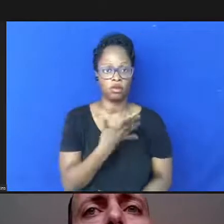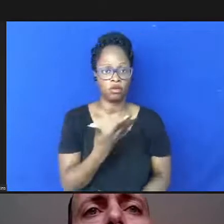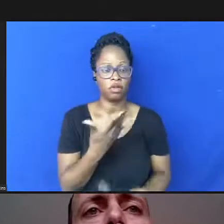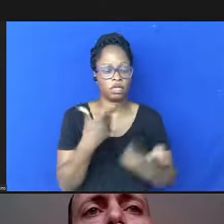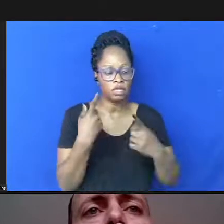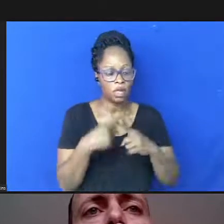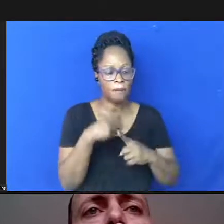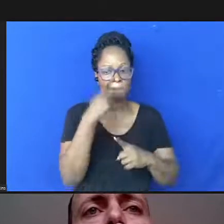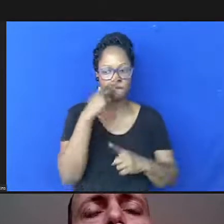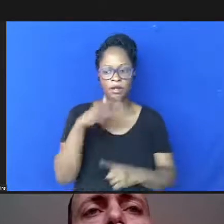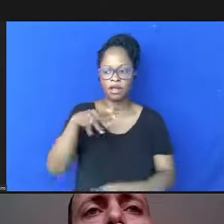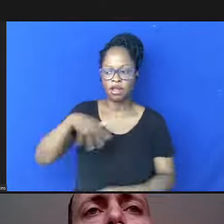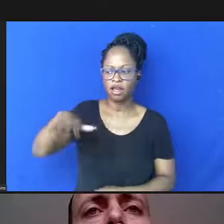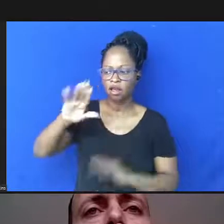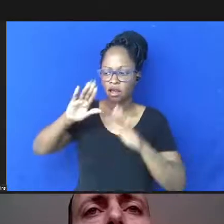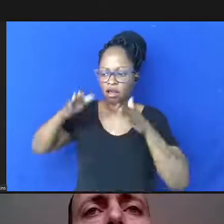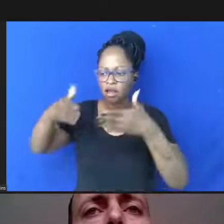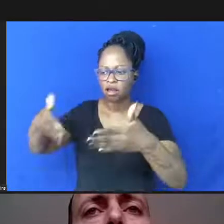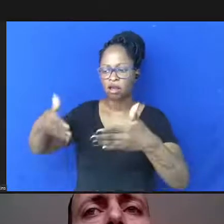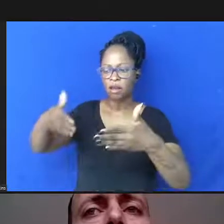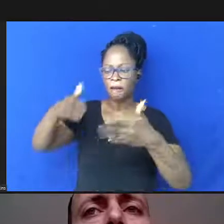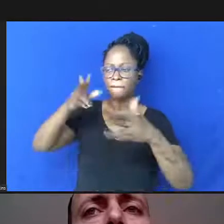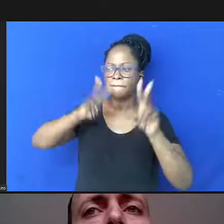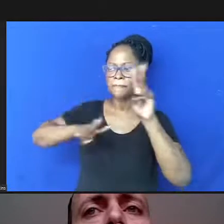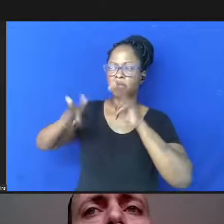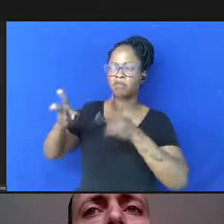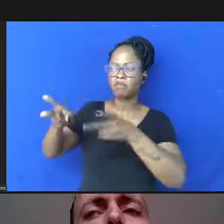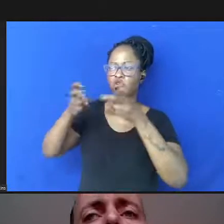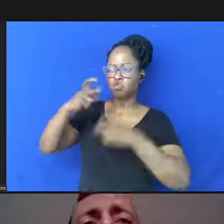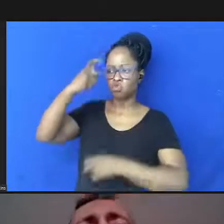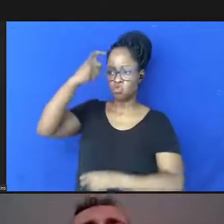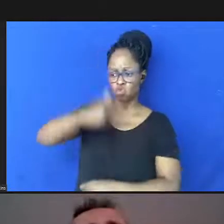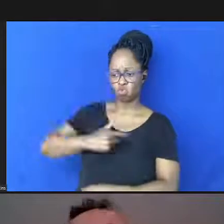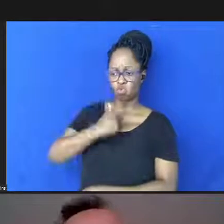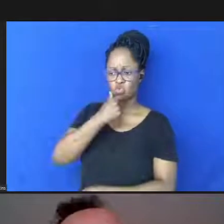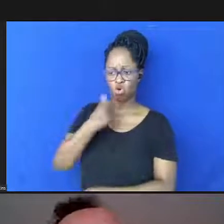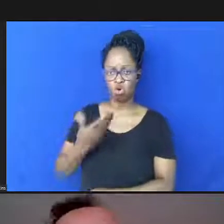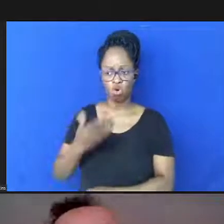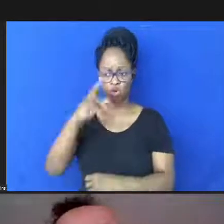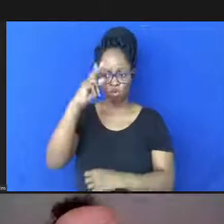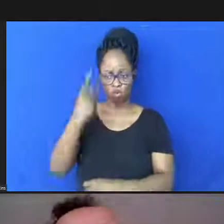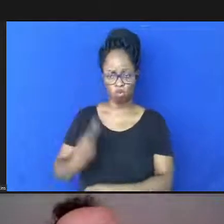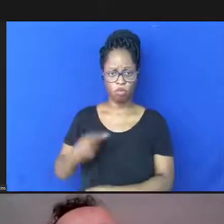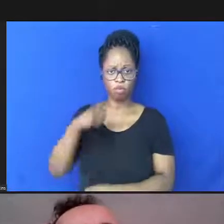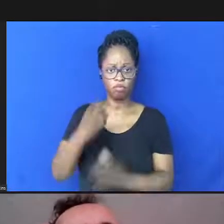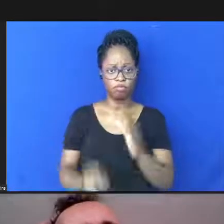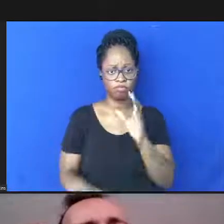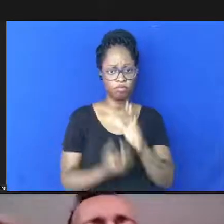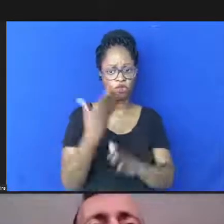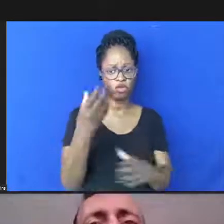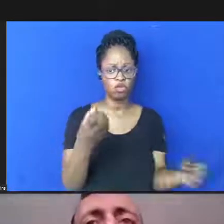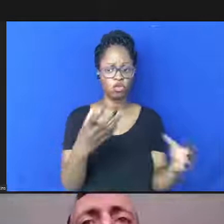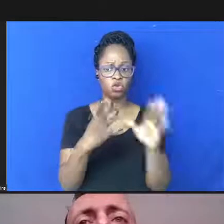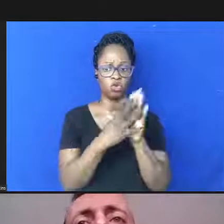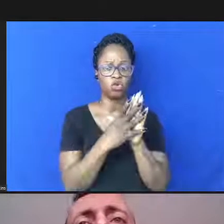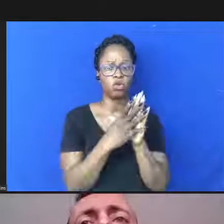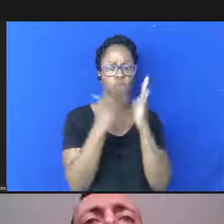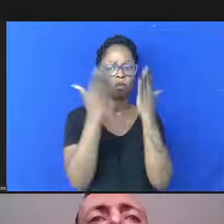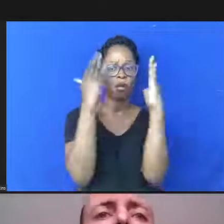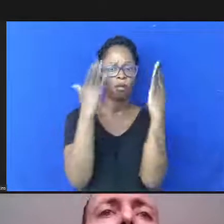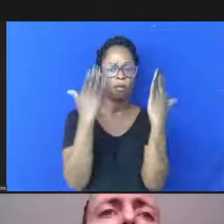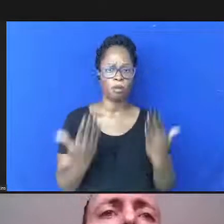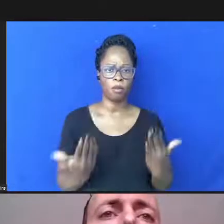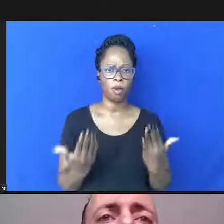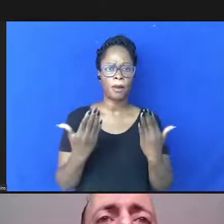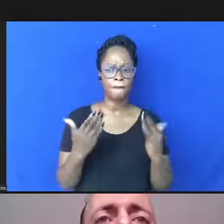antropoceno tirar da visão do homem e passar construir esses novos modelos analíticos mais